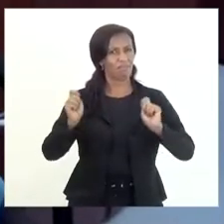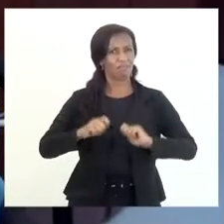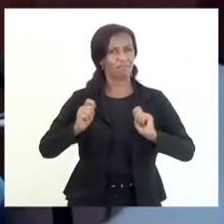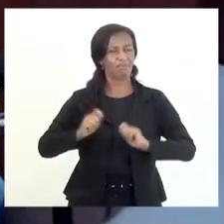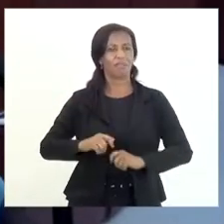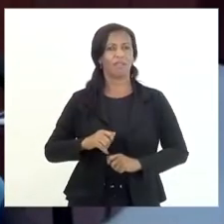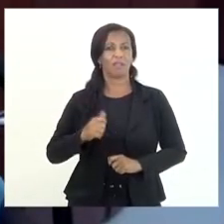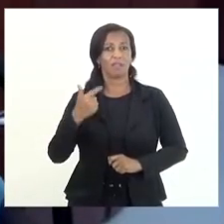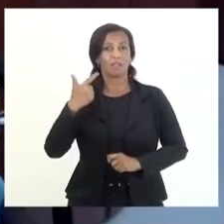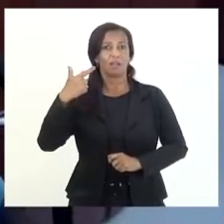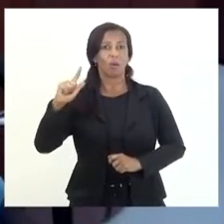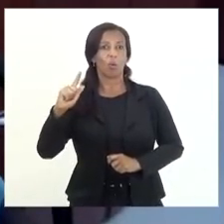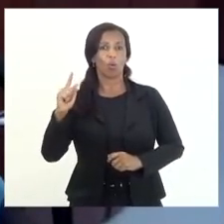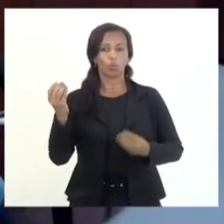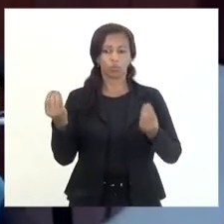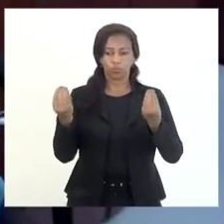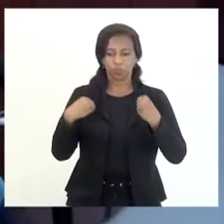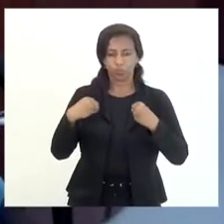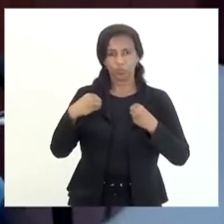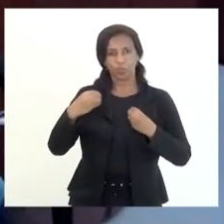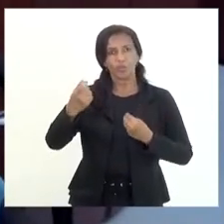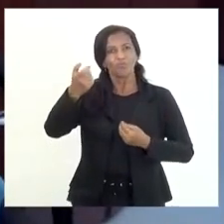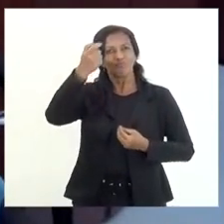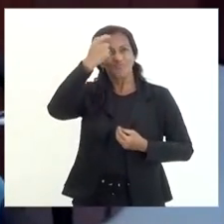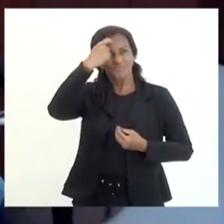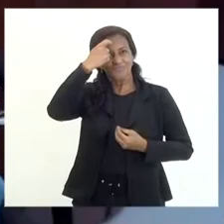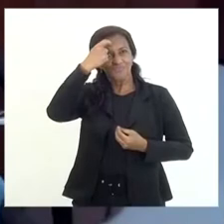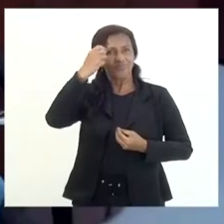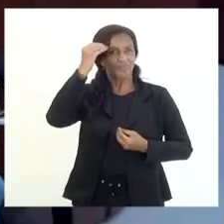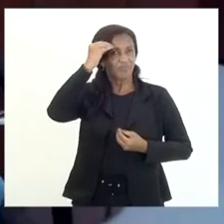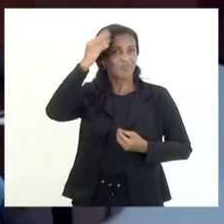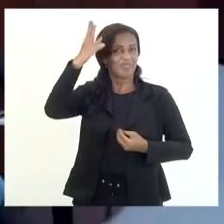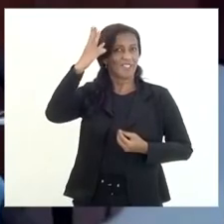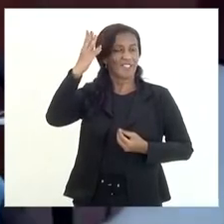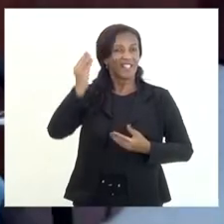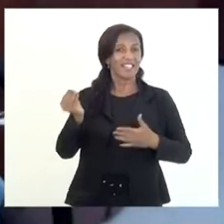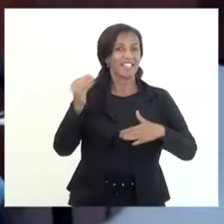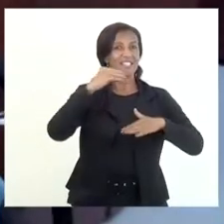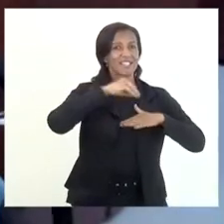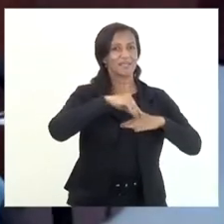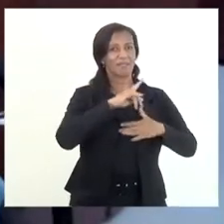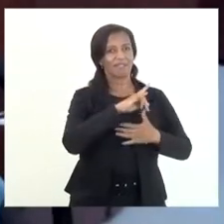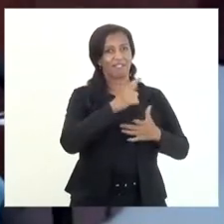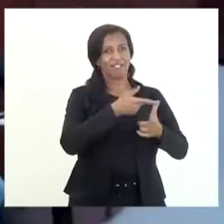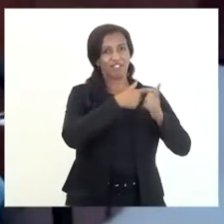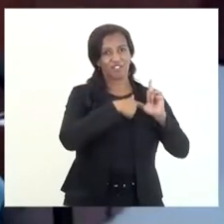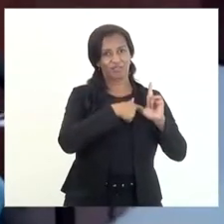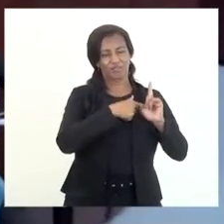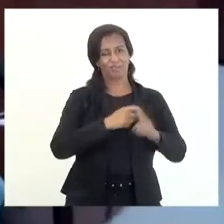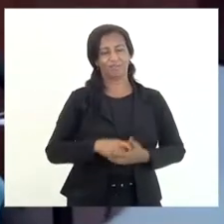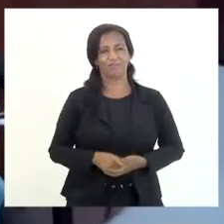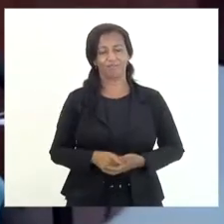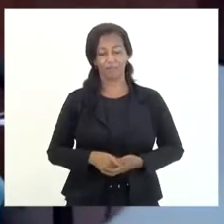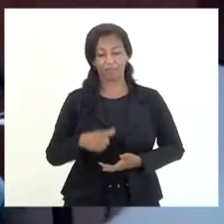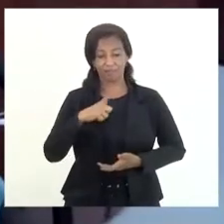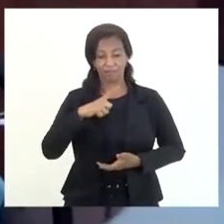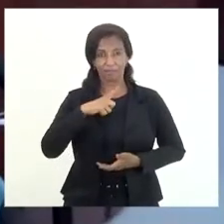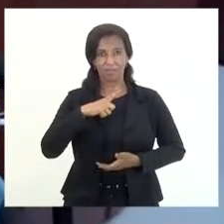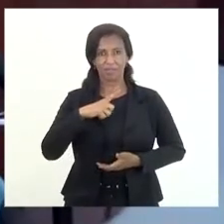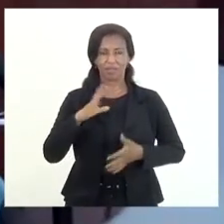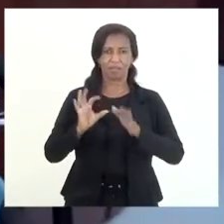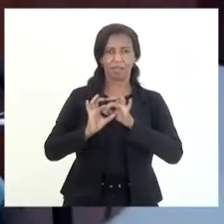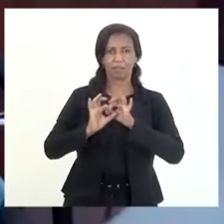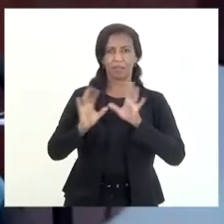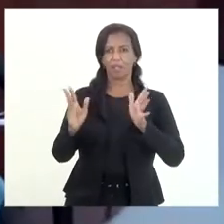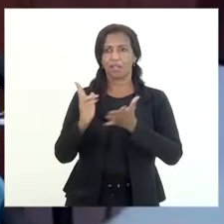dão outro tipo de visão em cima do estoque da dívida ativa então eu tomei a liberdade até de montar um